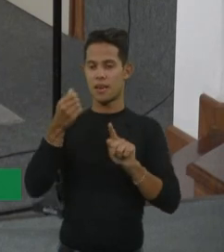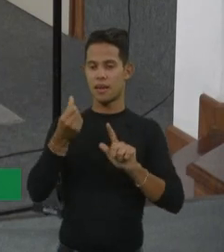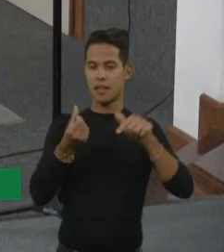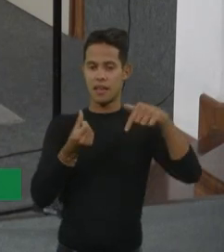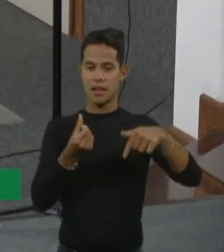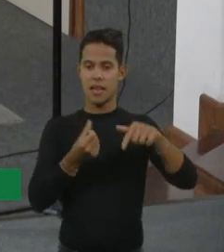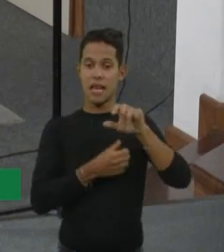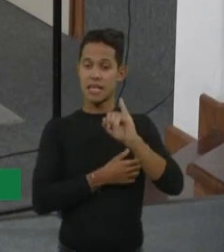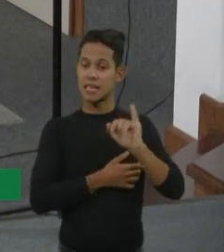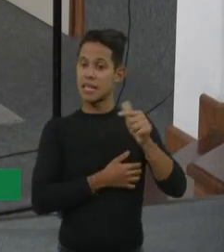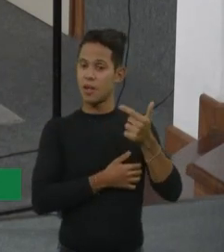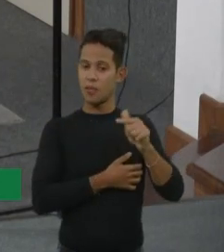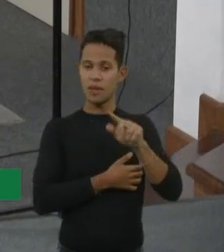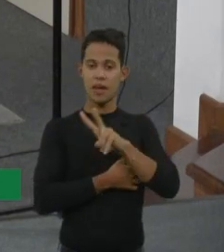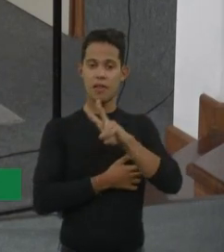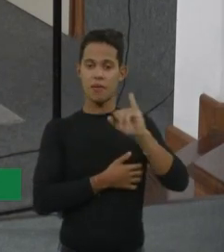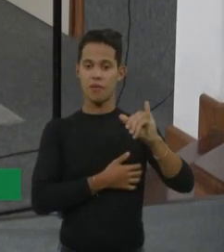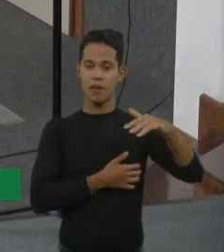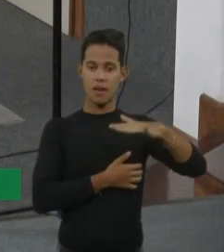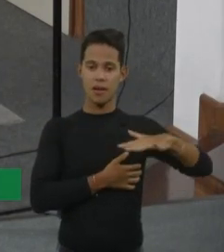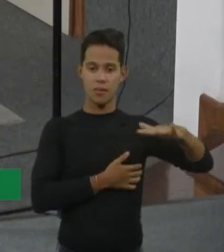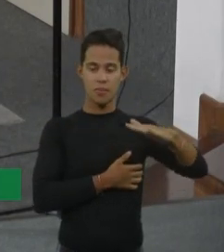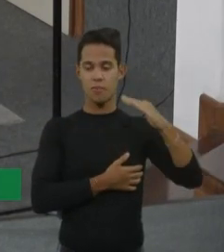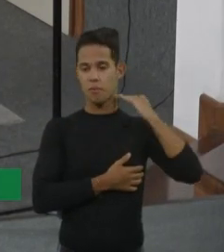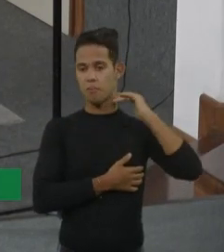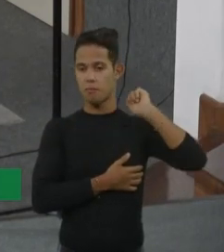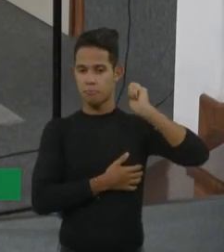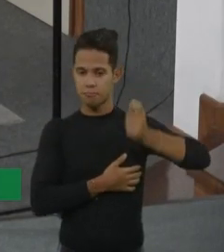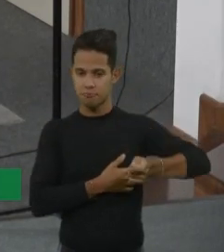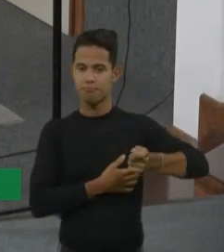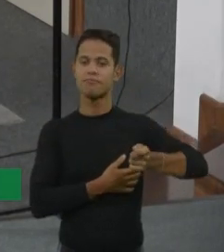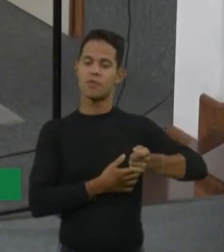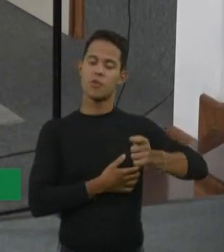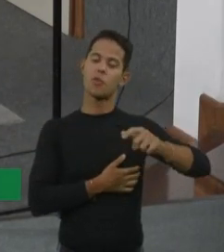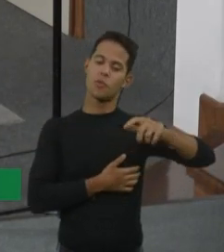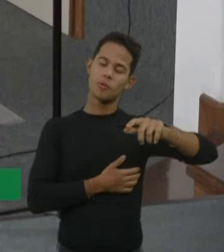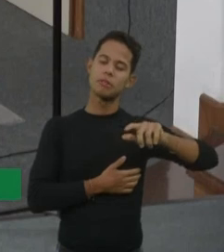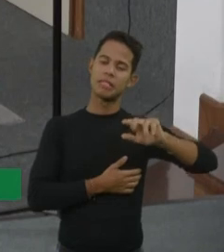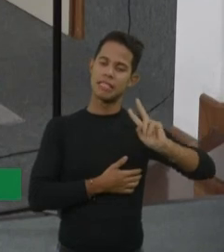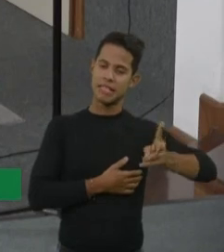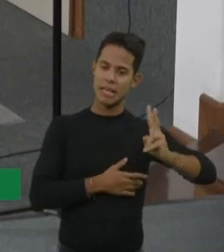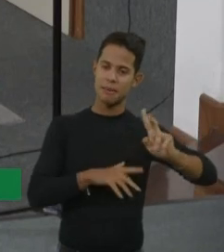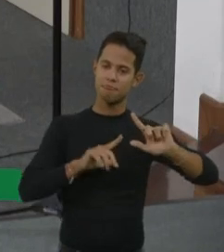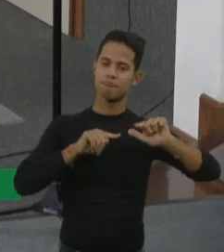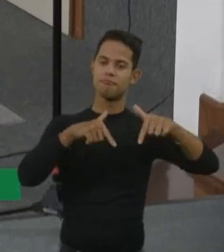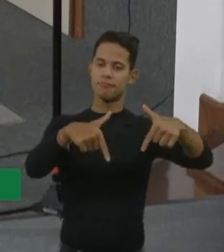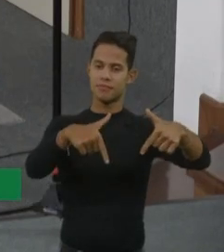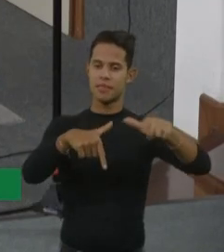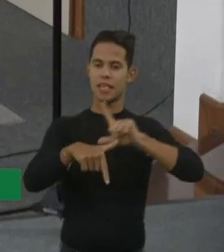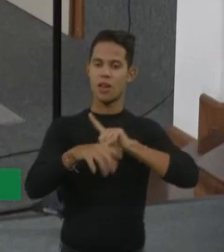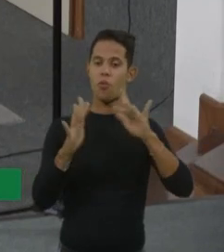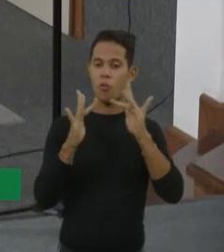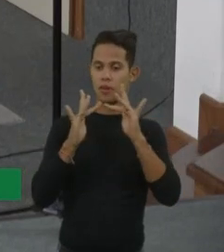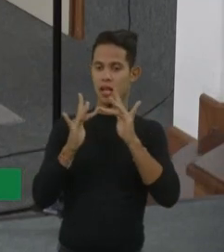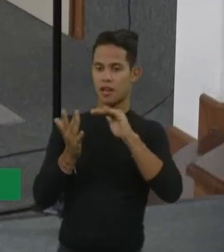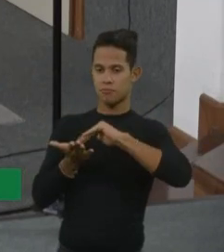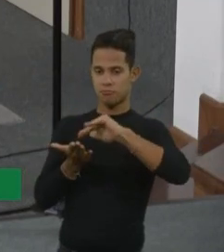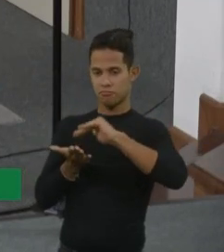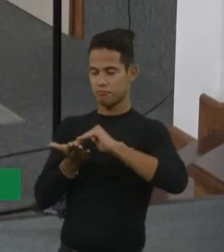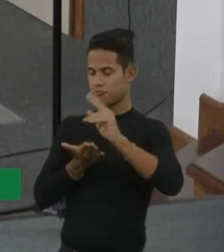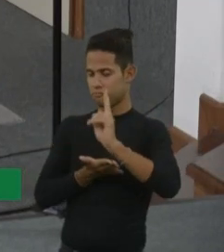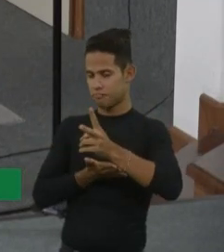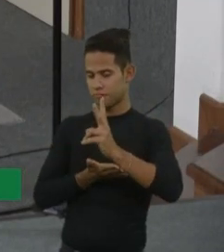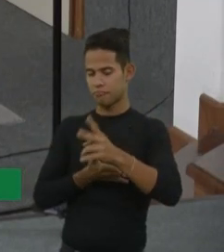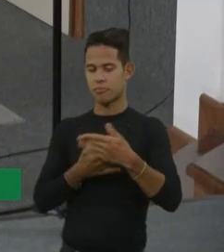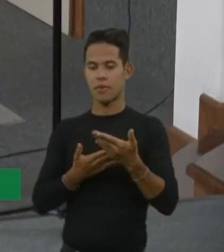judicialização, né? Então, a gente tá na luta pelas que não tem, mas a gente sempre entra em contato com a secretaria, né? Aí